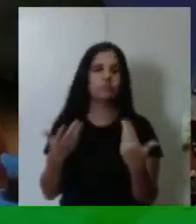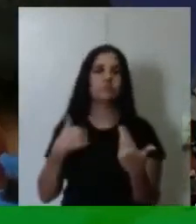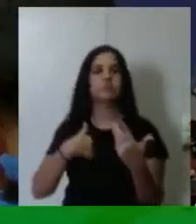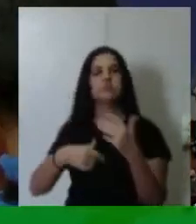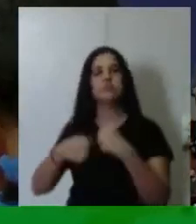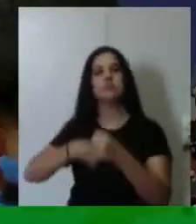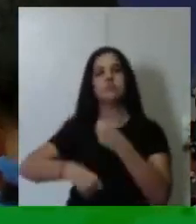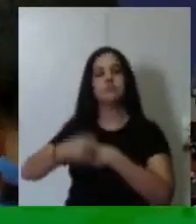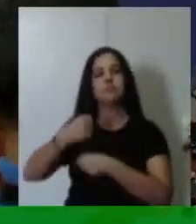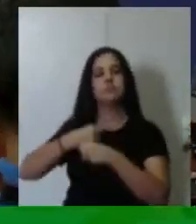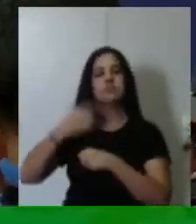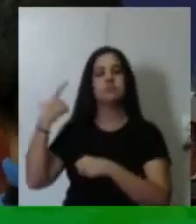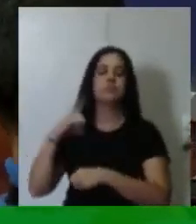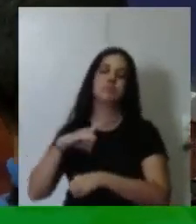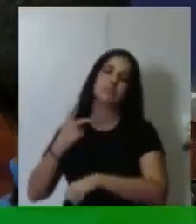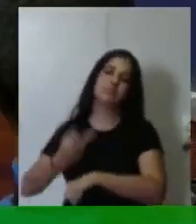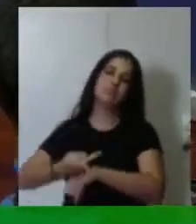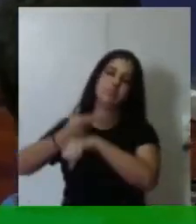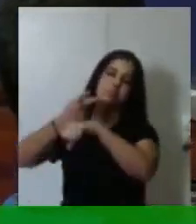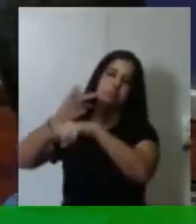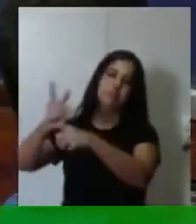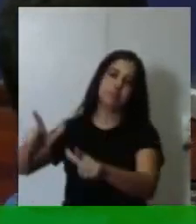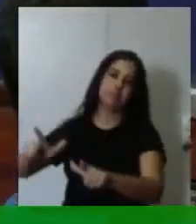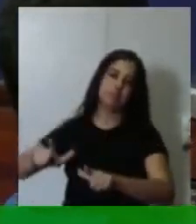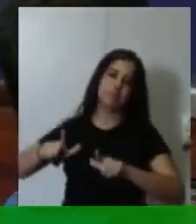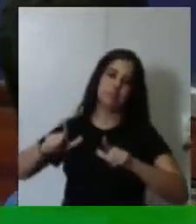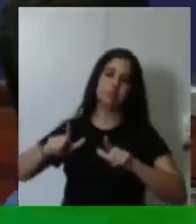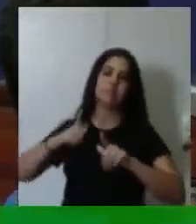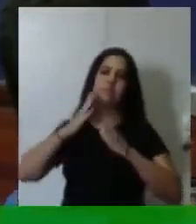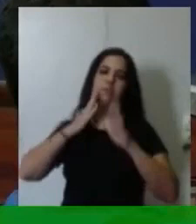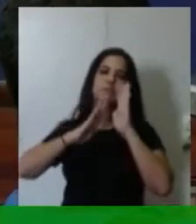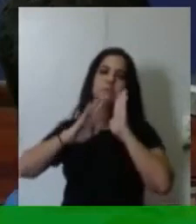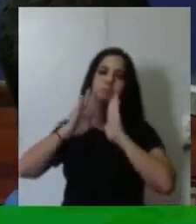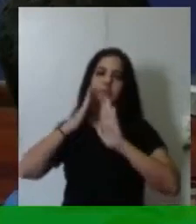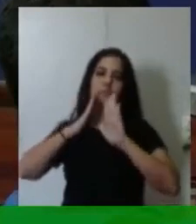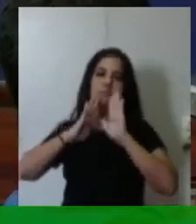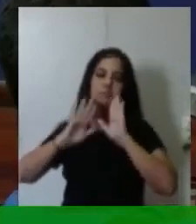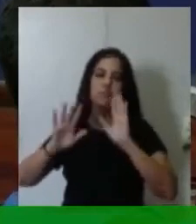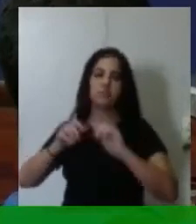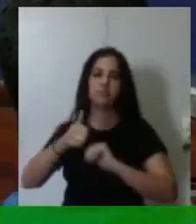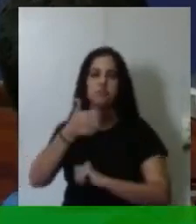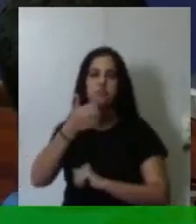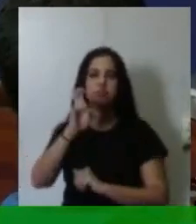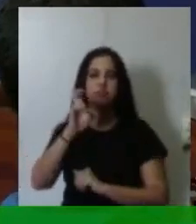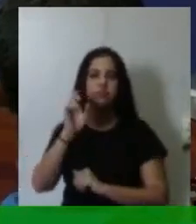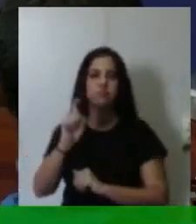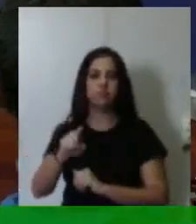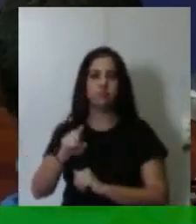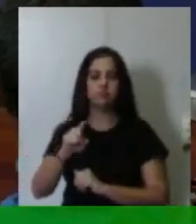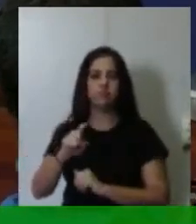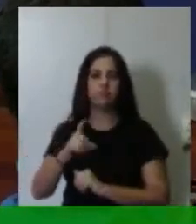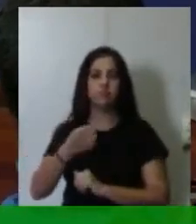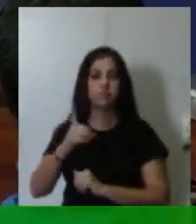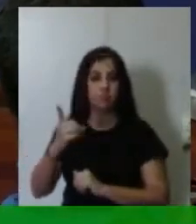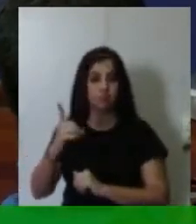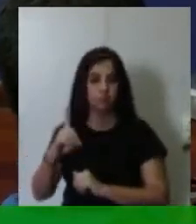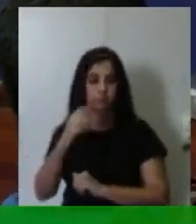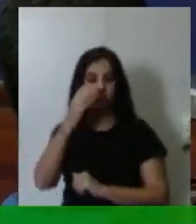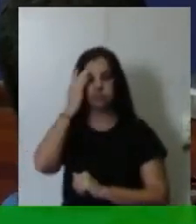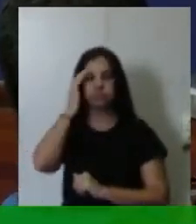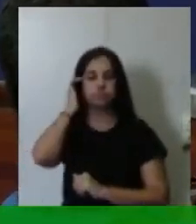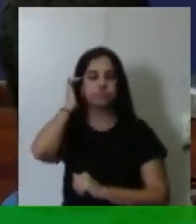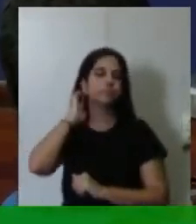uma premiação do Facebook, da Meta, de 15 mil dólares, quis o destino que eu